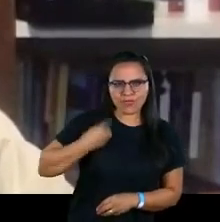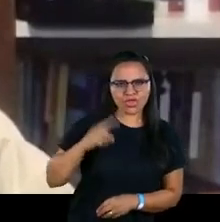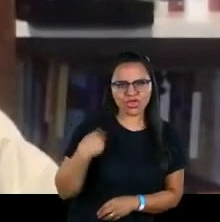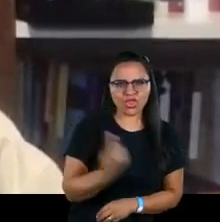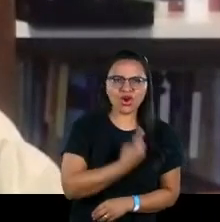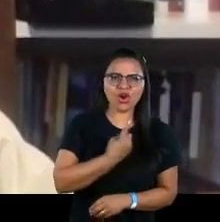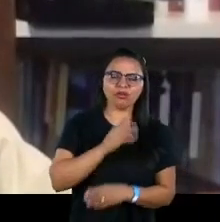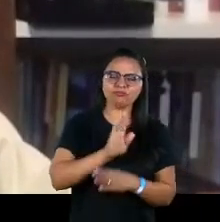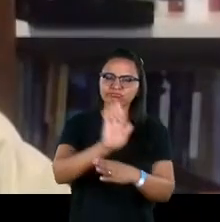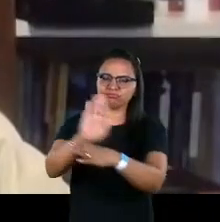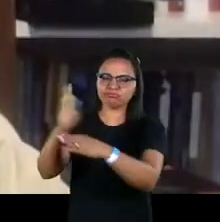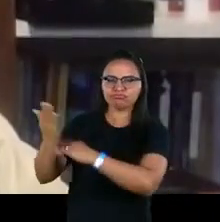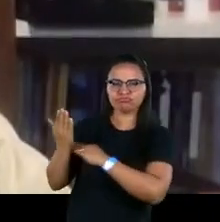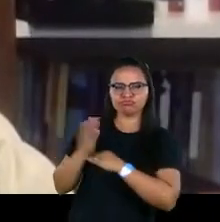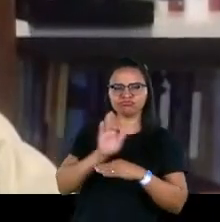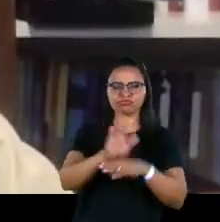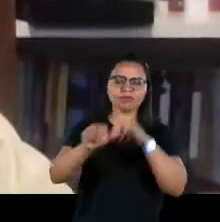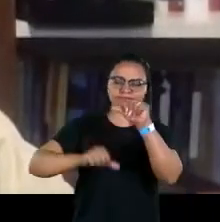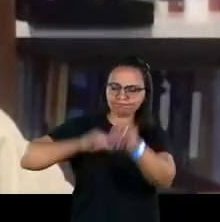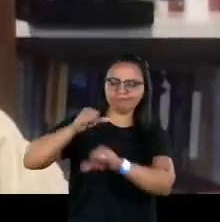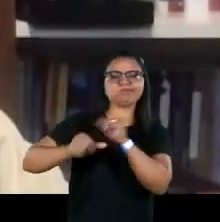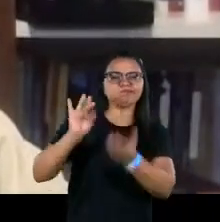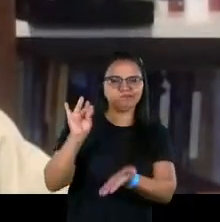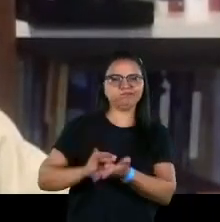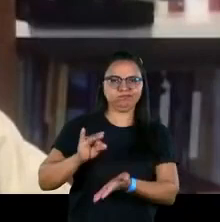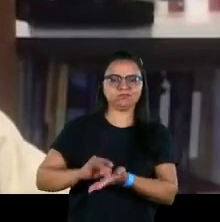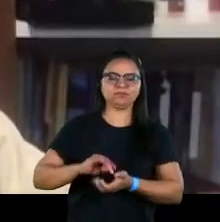colaborar para que ela possa ser mudada.